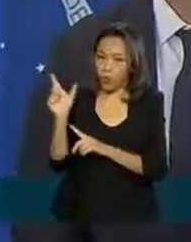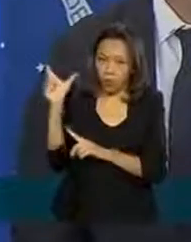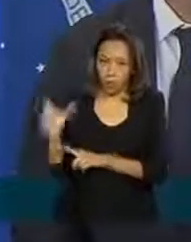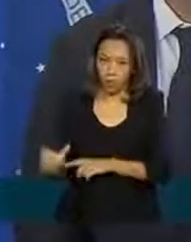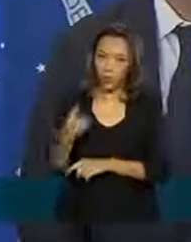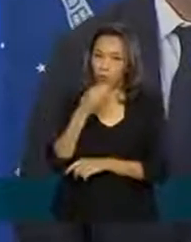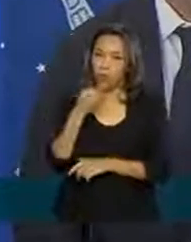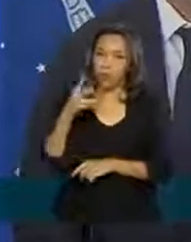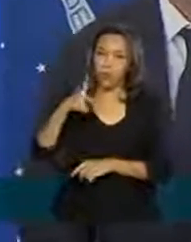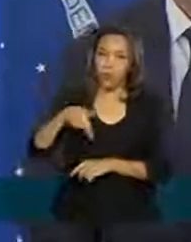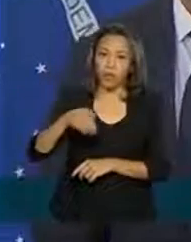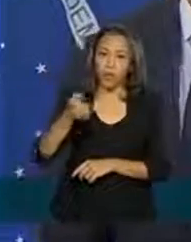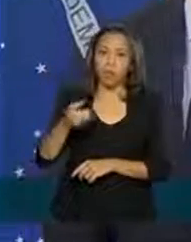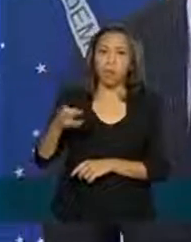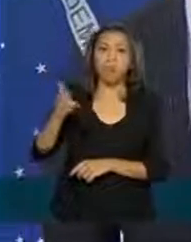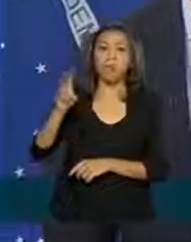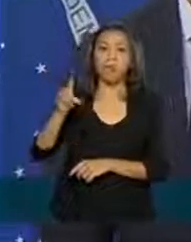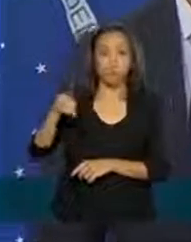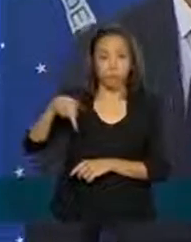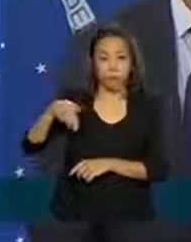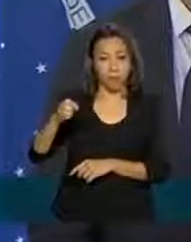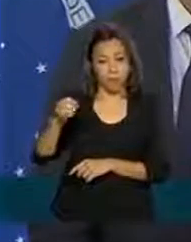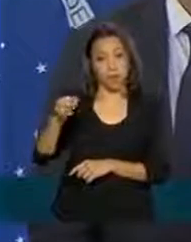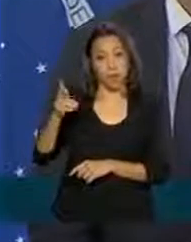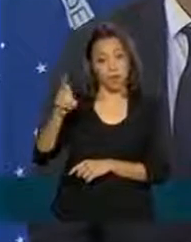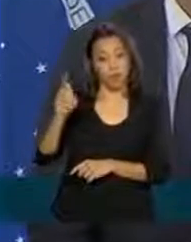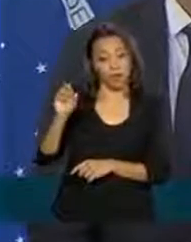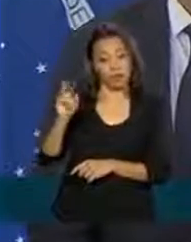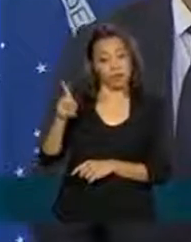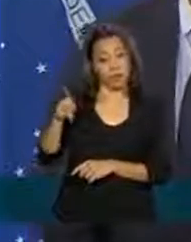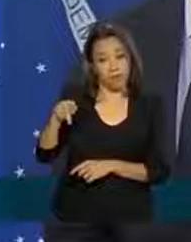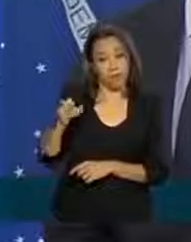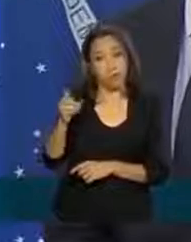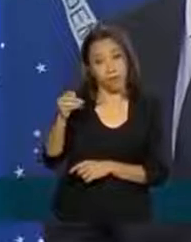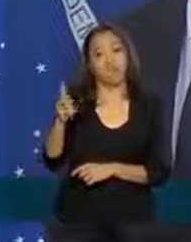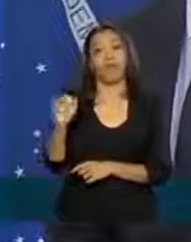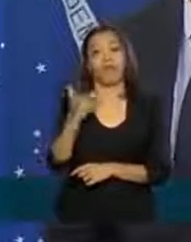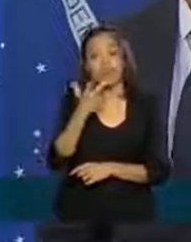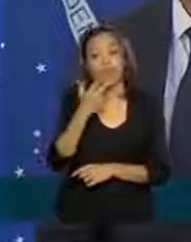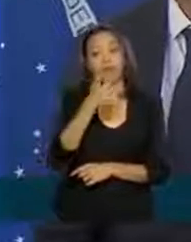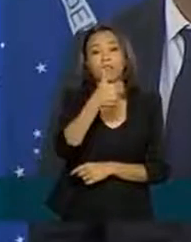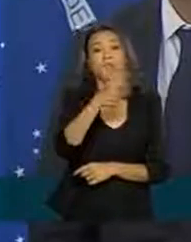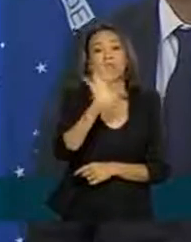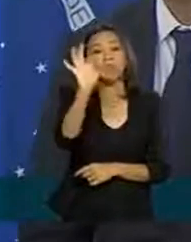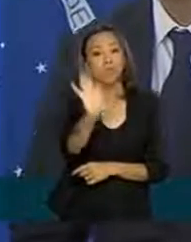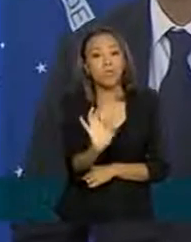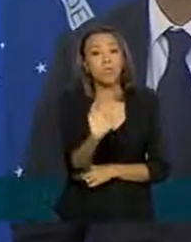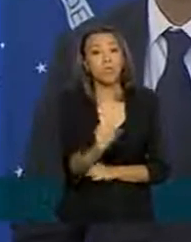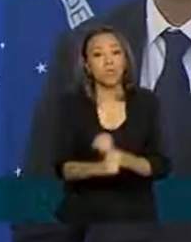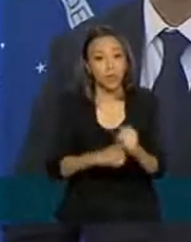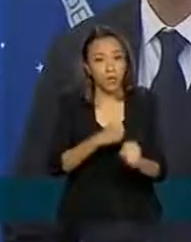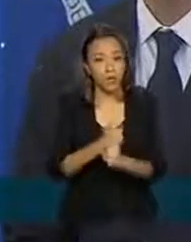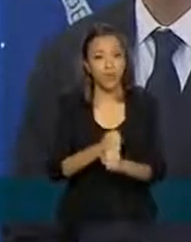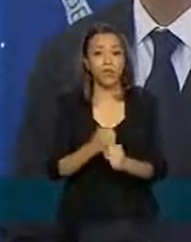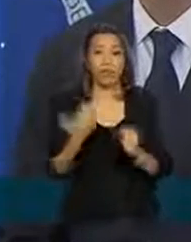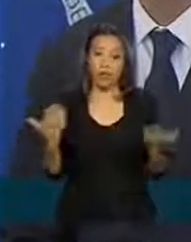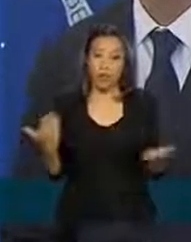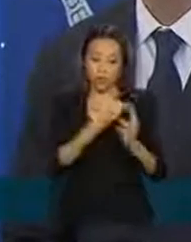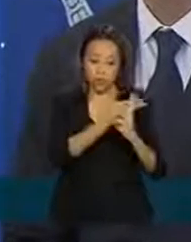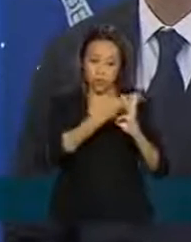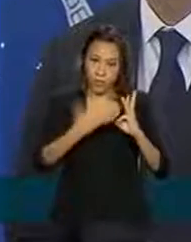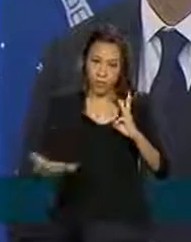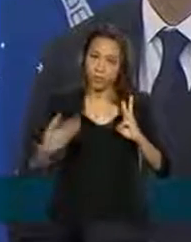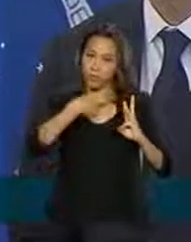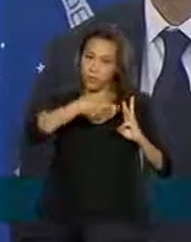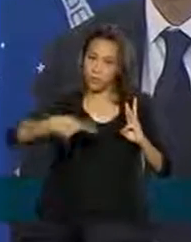automaticamente passará para 10% ao ano também então a partir desse momento eu deixo com os senhores os três presidentes de bancos